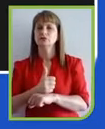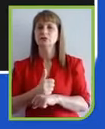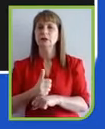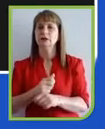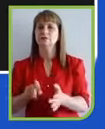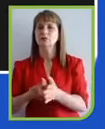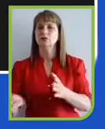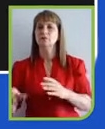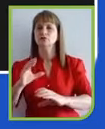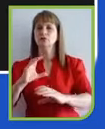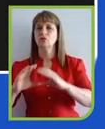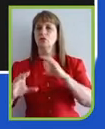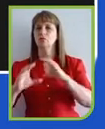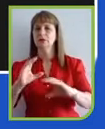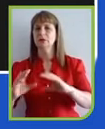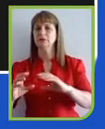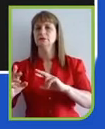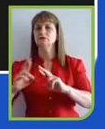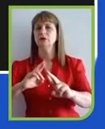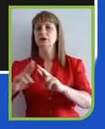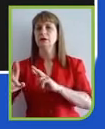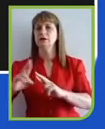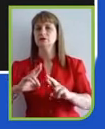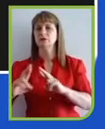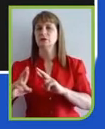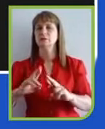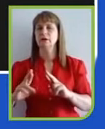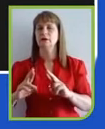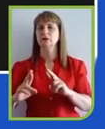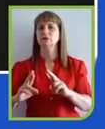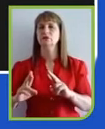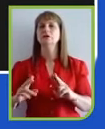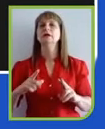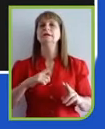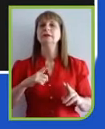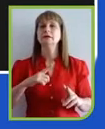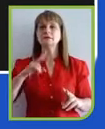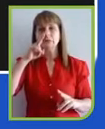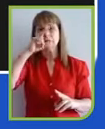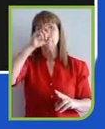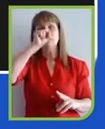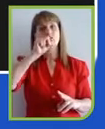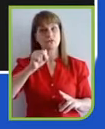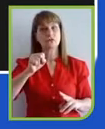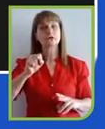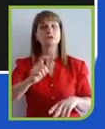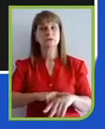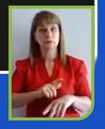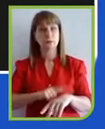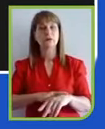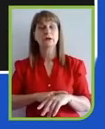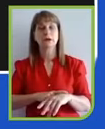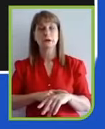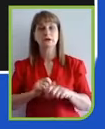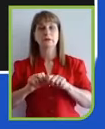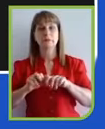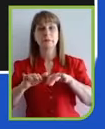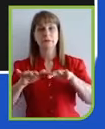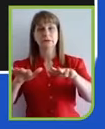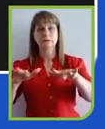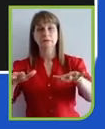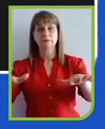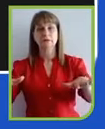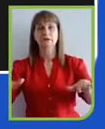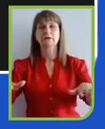com públicos, acho que ela ganhou muita força durante a pandemia. Nós estamos saindo de um tempo